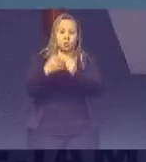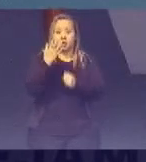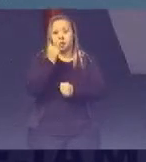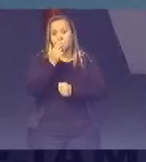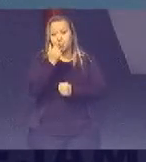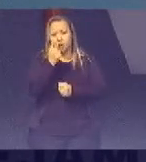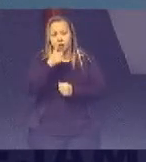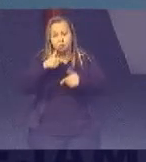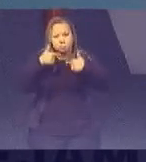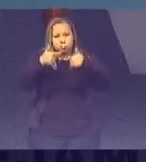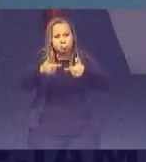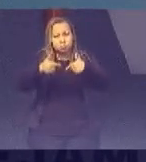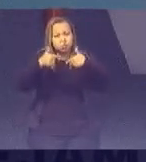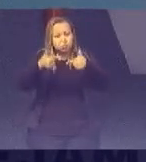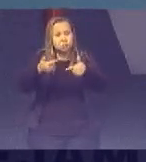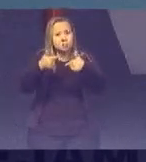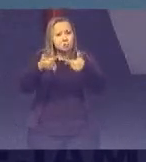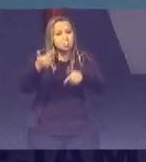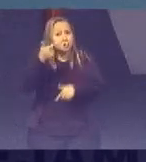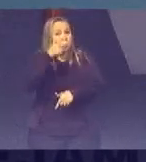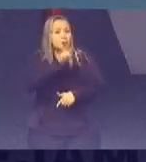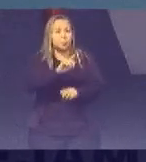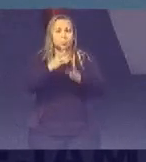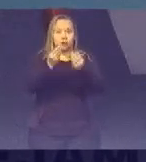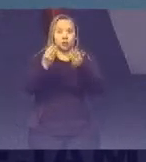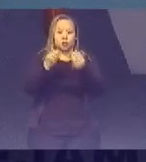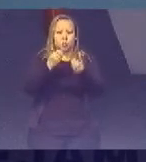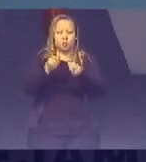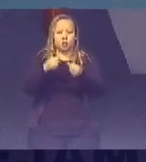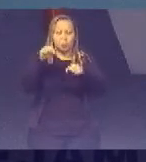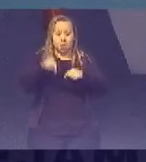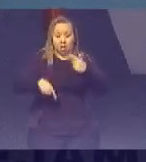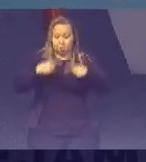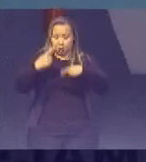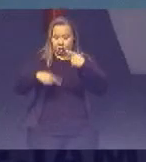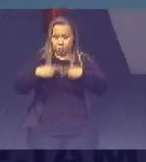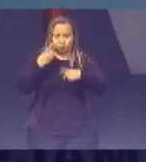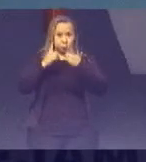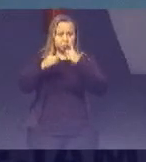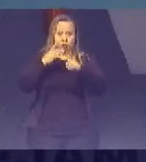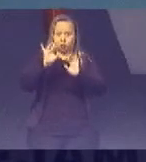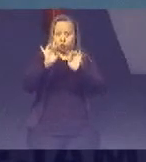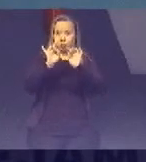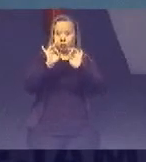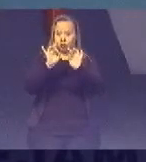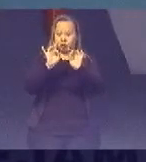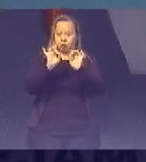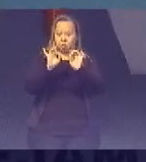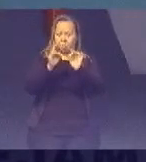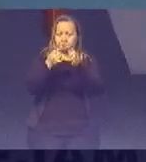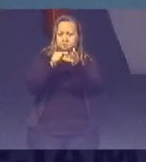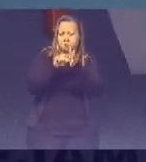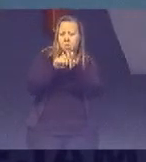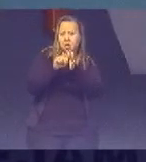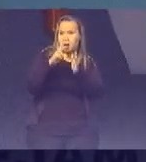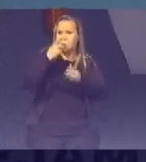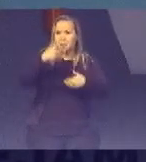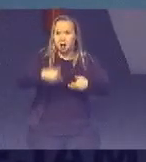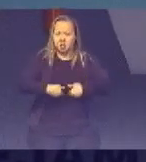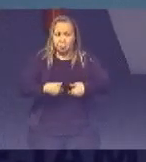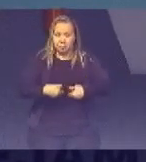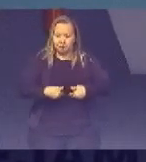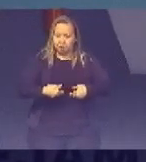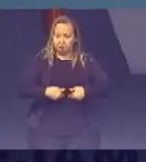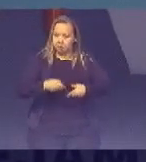também Avançou muito Então aqui A gente já Não está discutindo Apenas A questão Da fome Mas